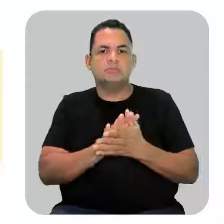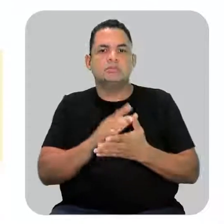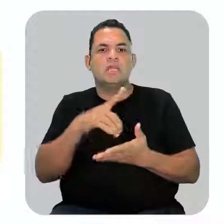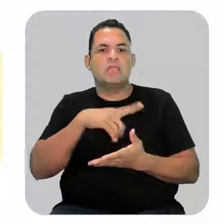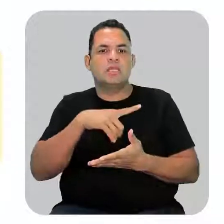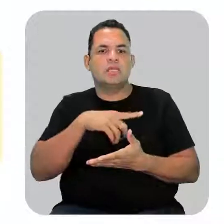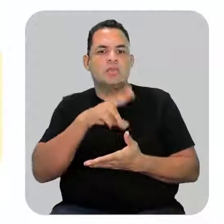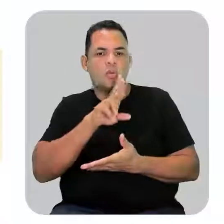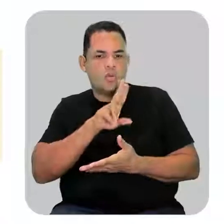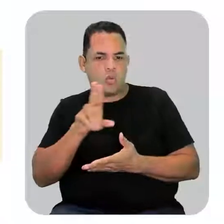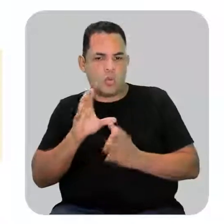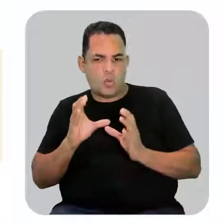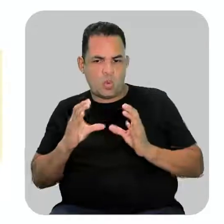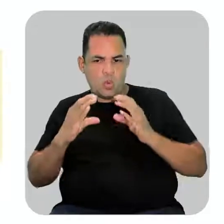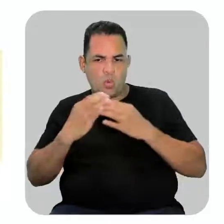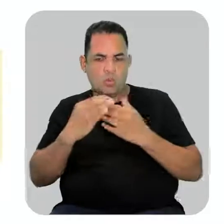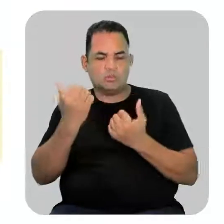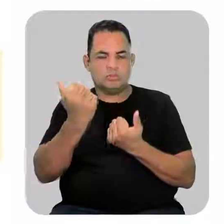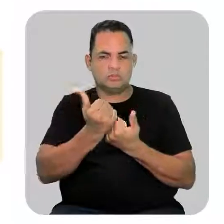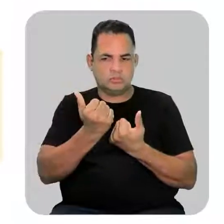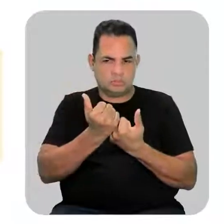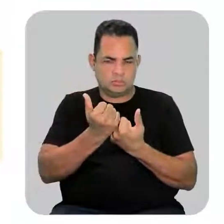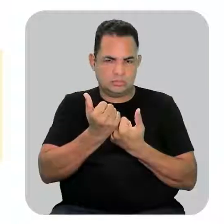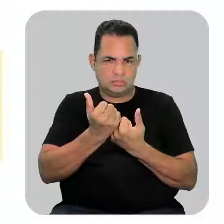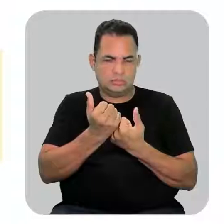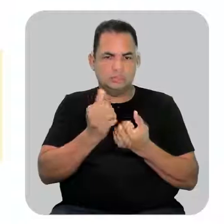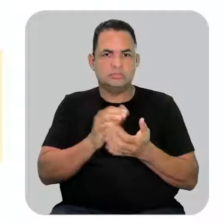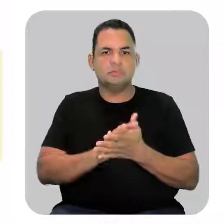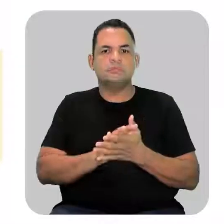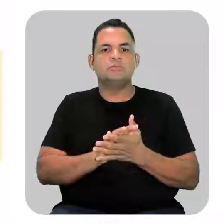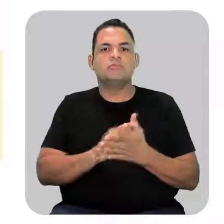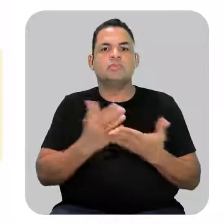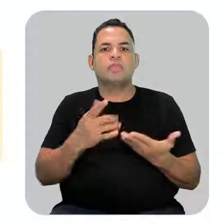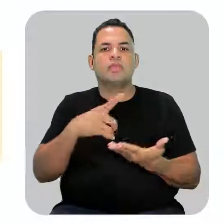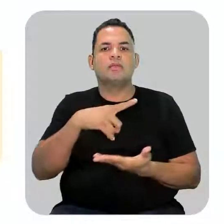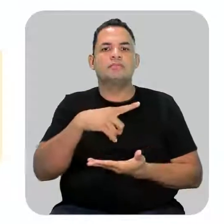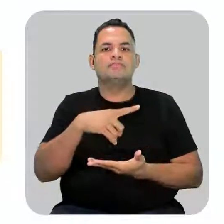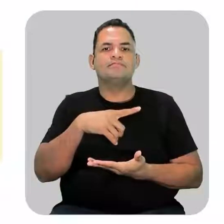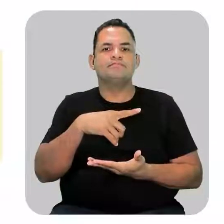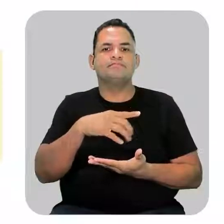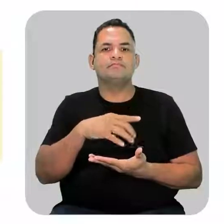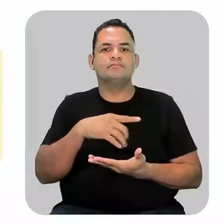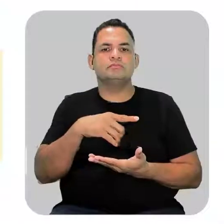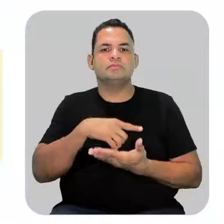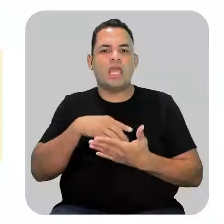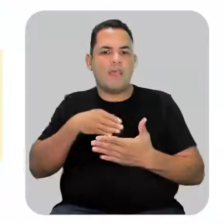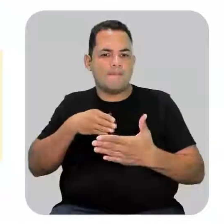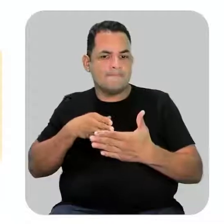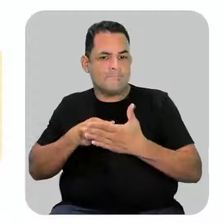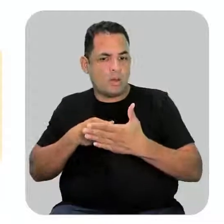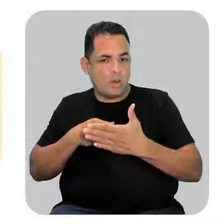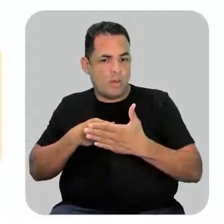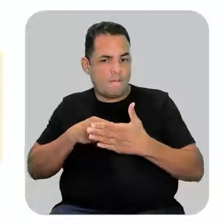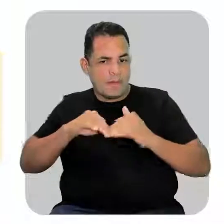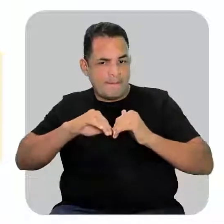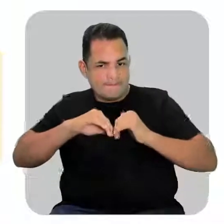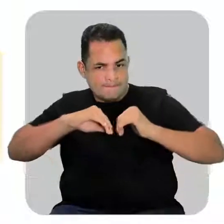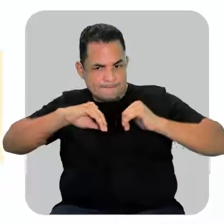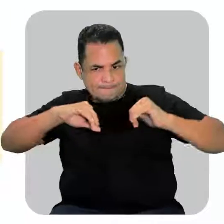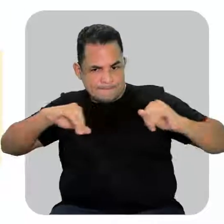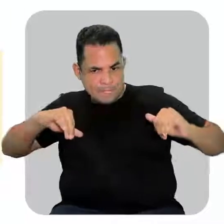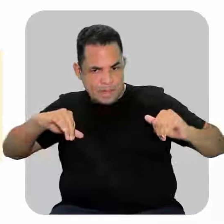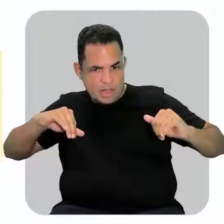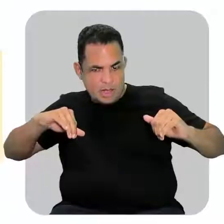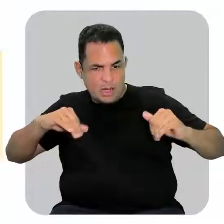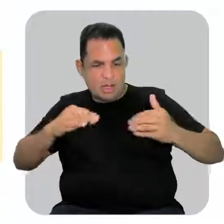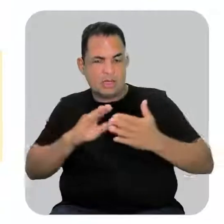eles recebem o nome de grupos substituintes. Onde nós vamos ter rompimentos de ligações e